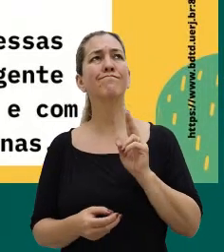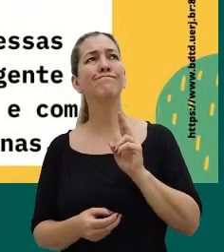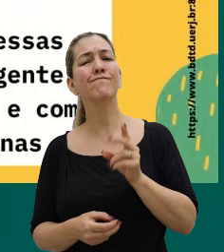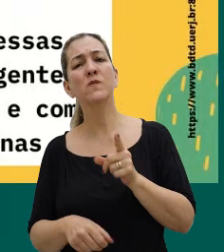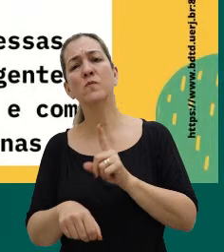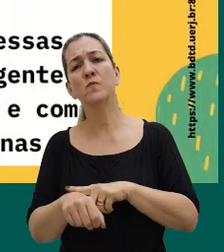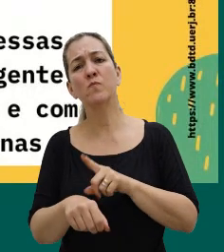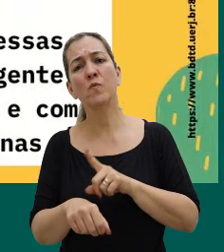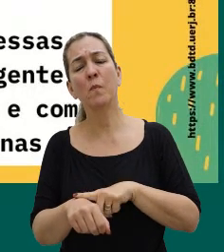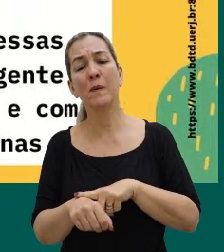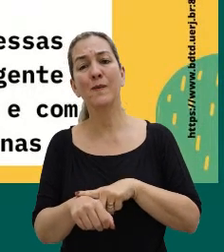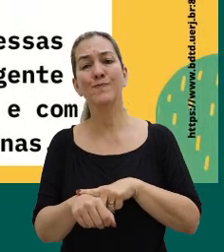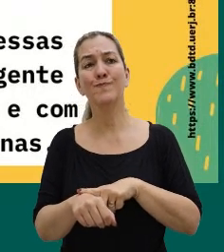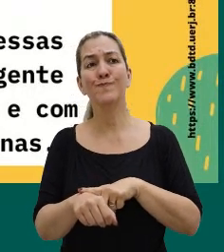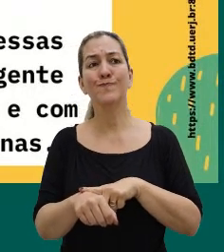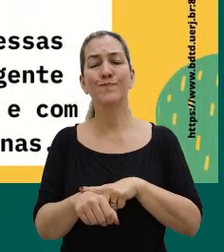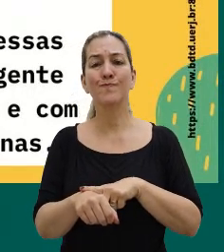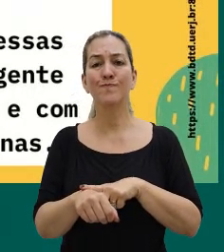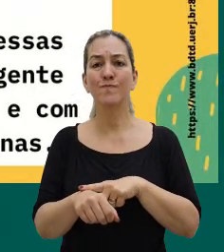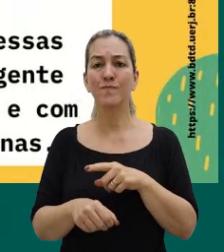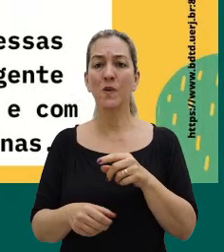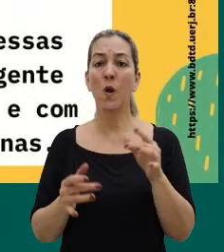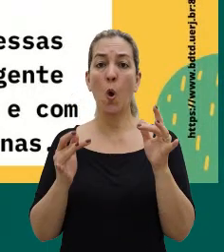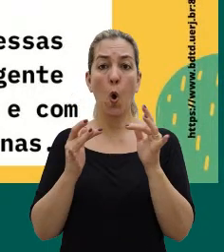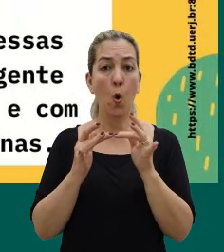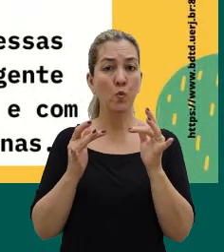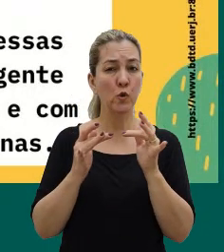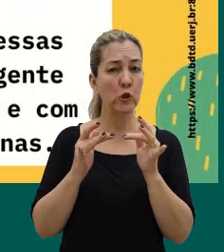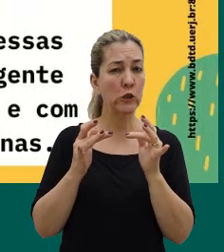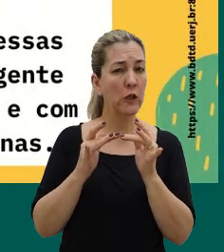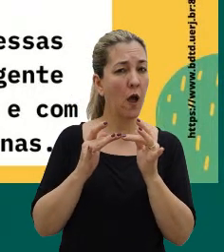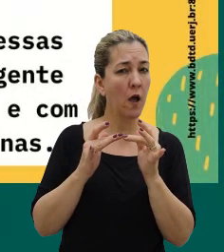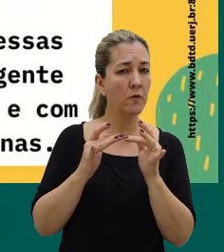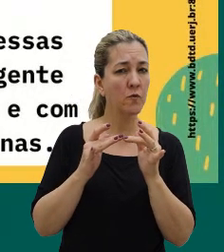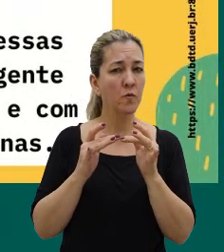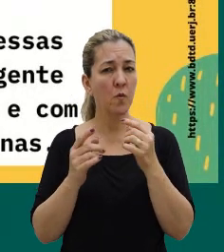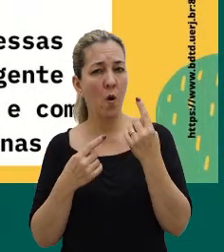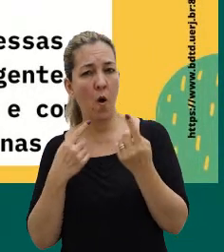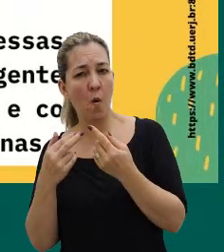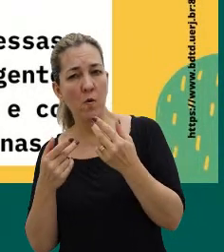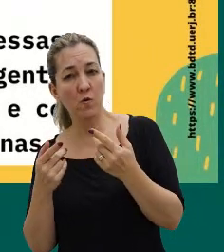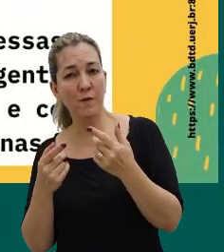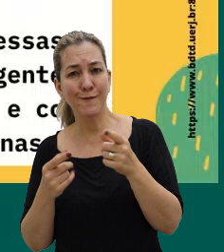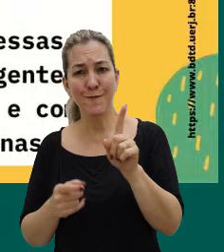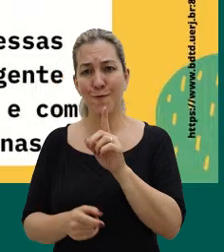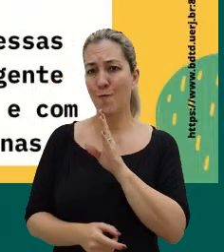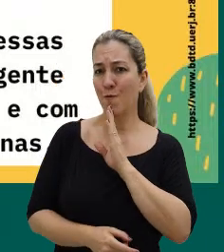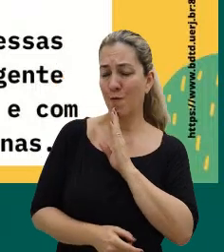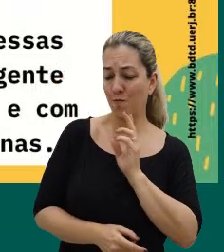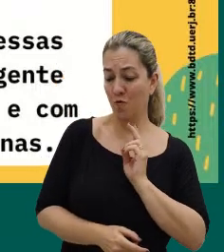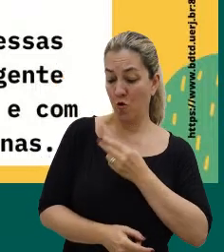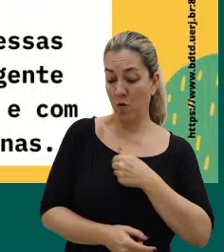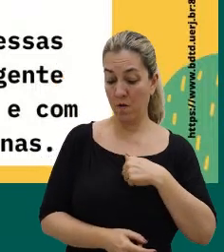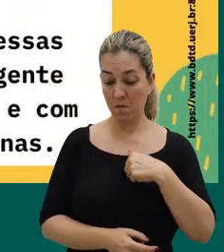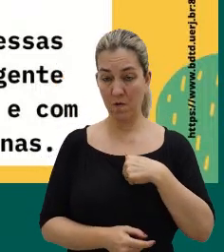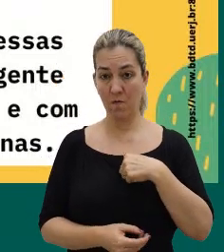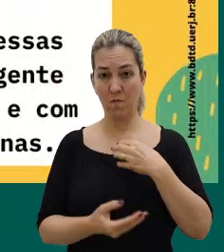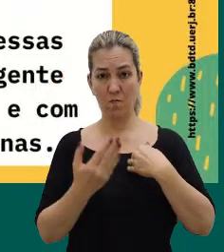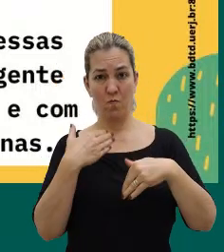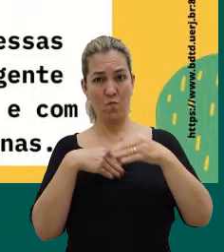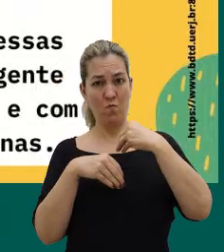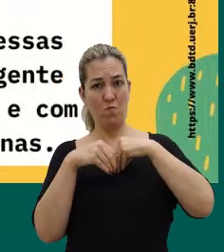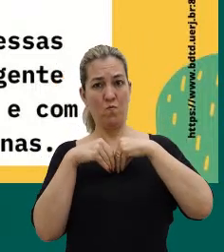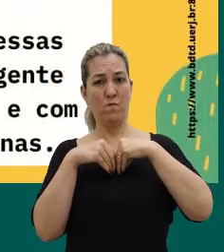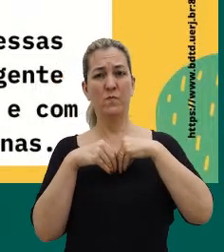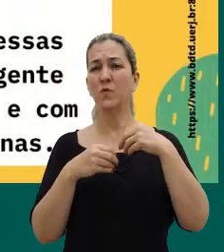né, somos, entramos em contato com aspectos desconhecidos de nós mesmos, ou aspectos com os quais